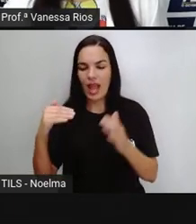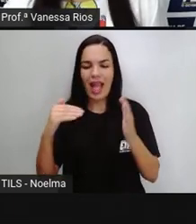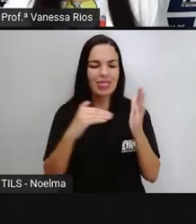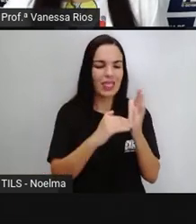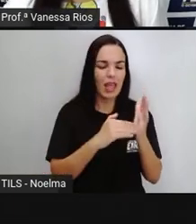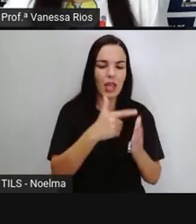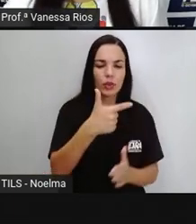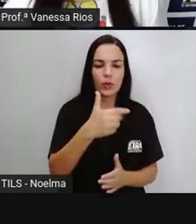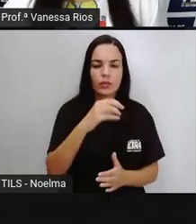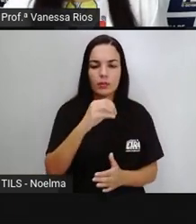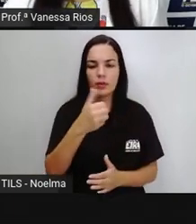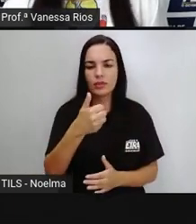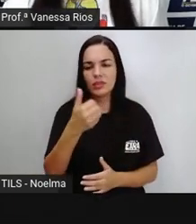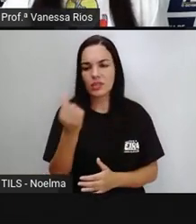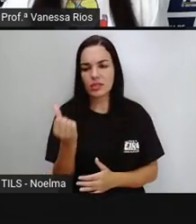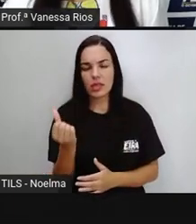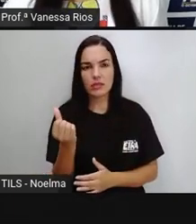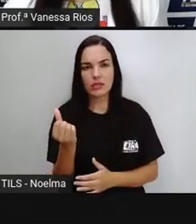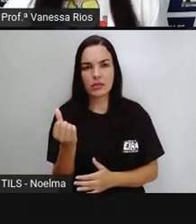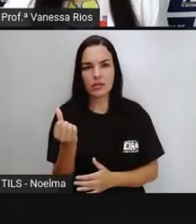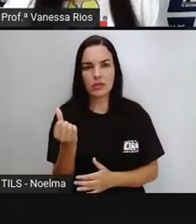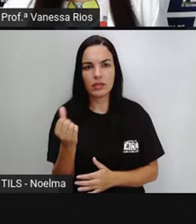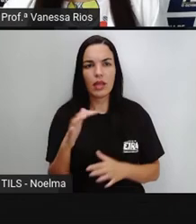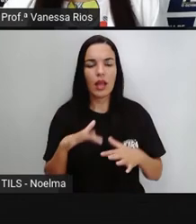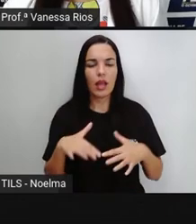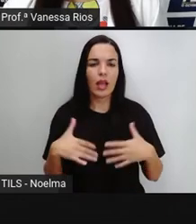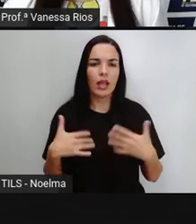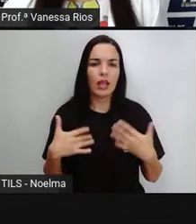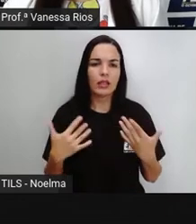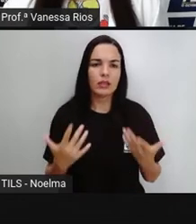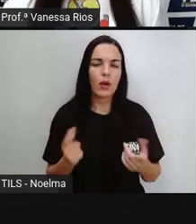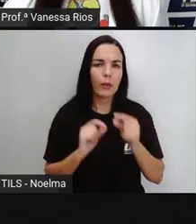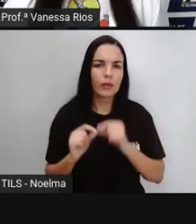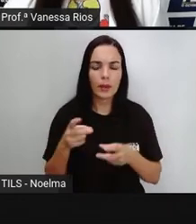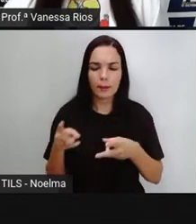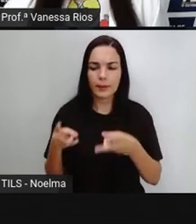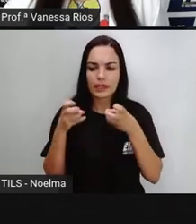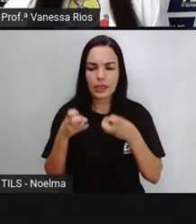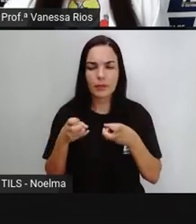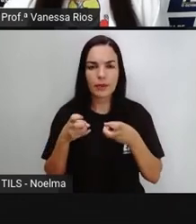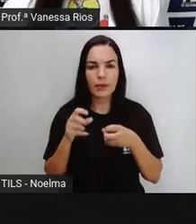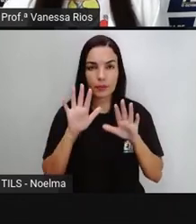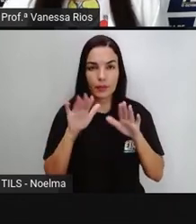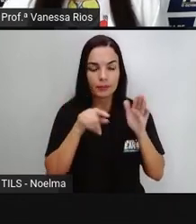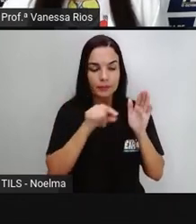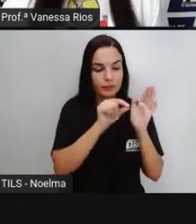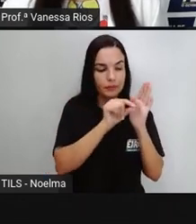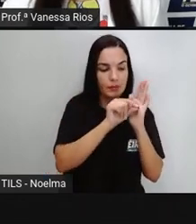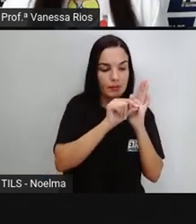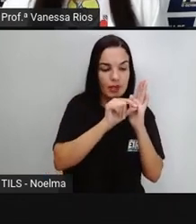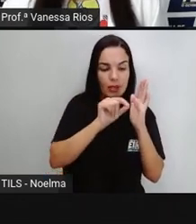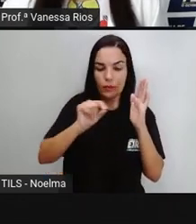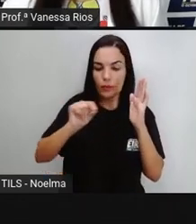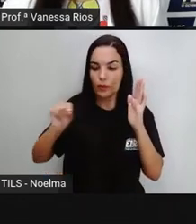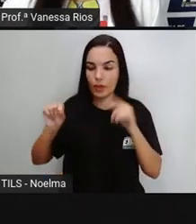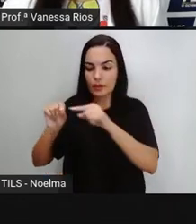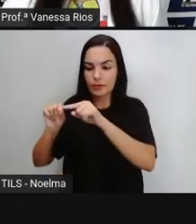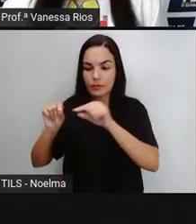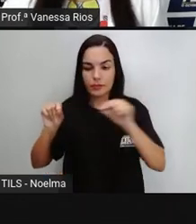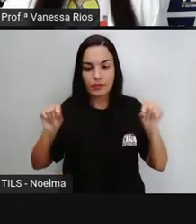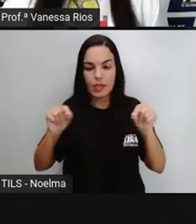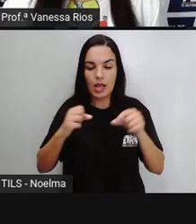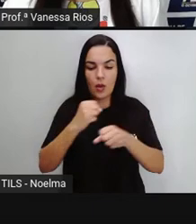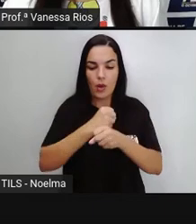2016. E é justamente o que a gente percebe. Na linha horizontal, não é? Estão os anos, ó,